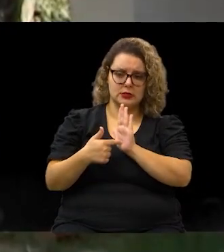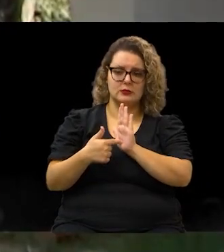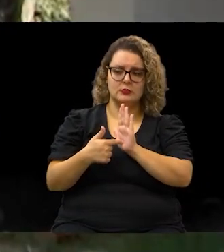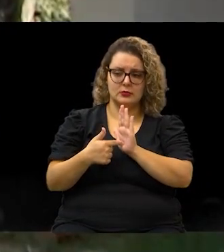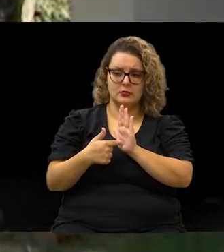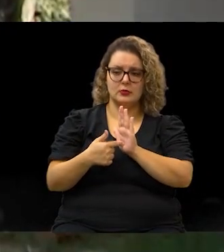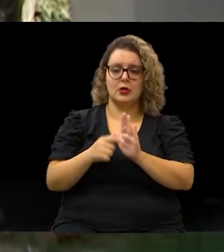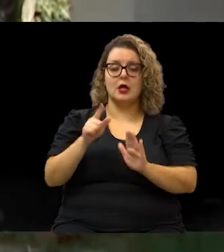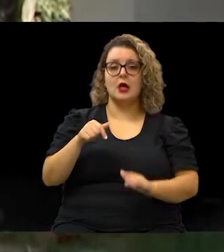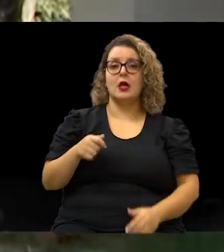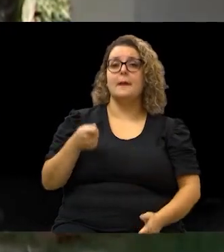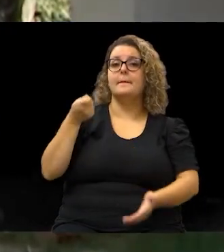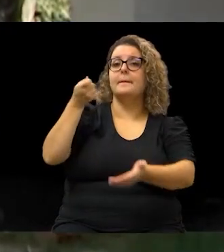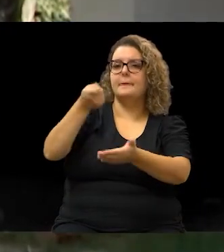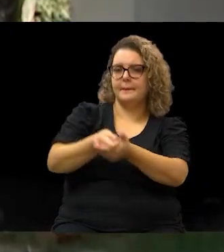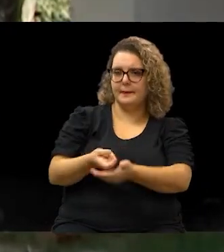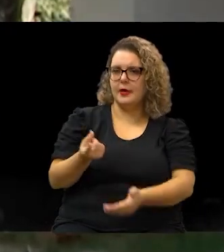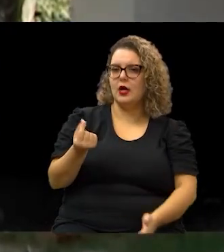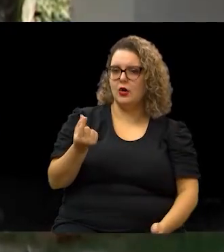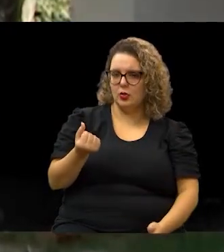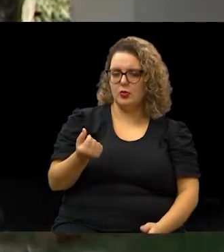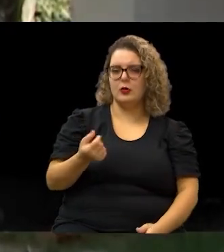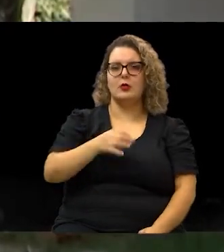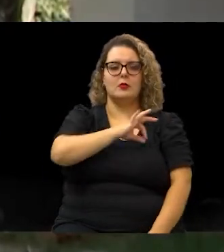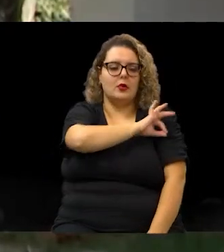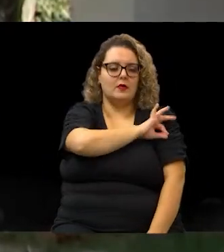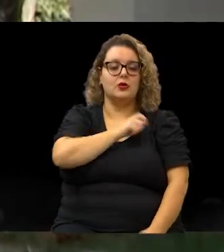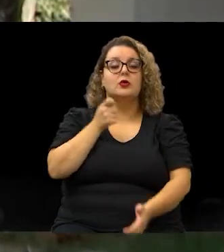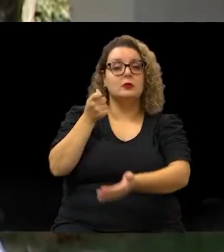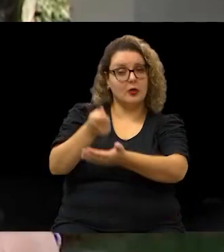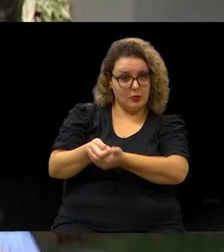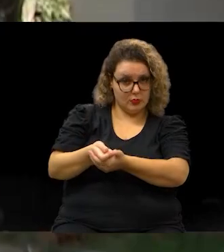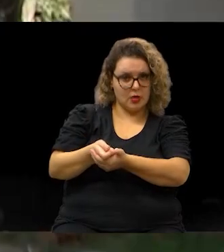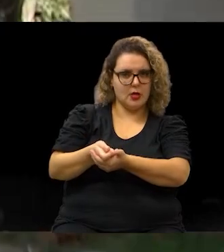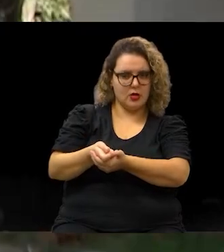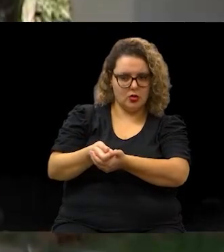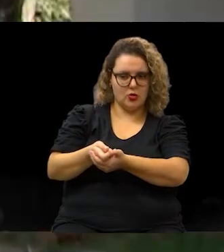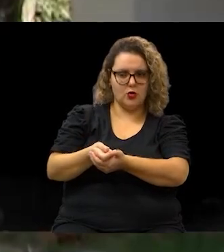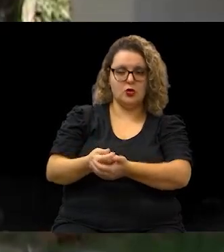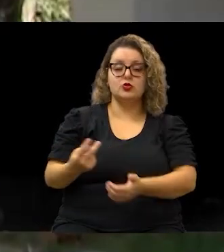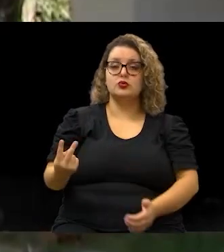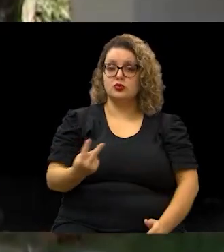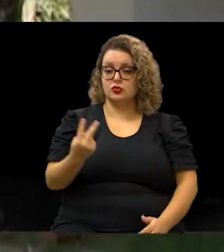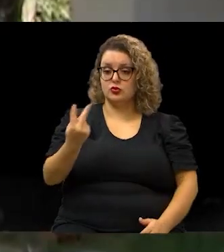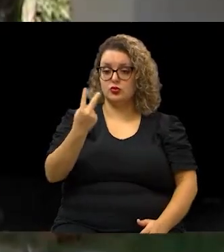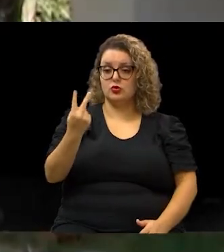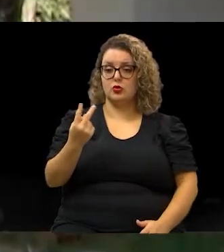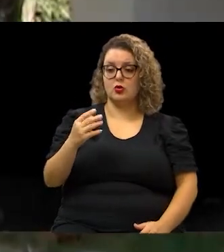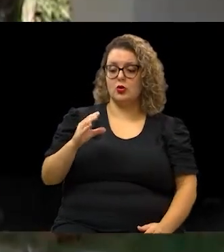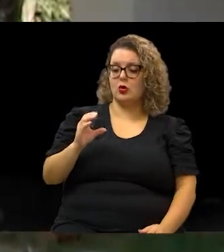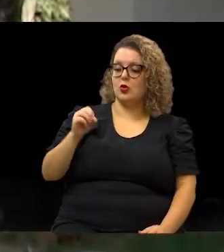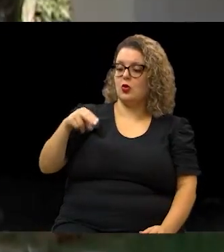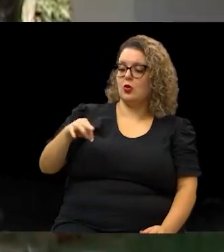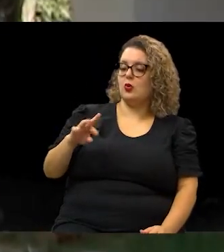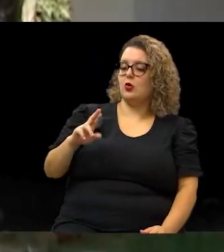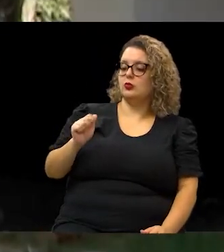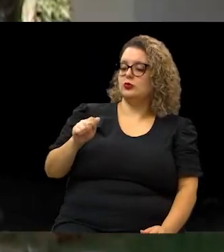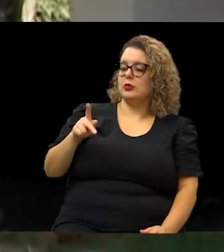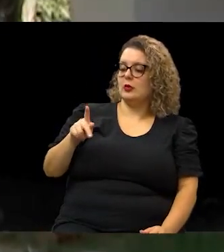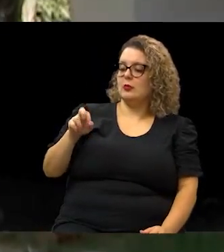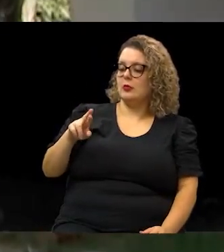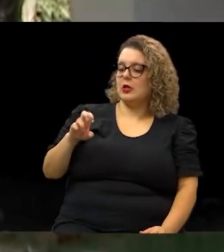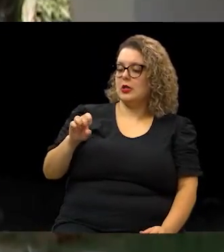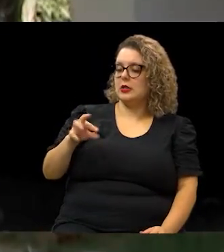será remunerada pela prefeitura através de um valor que a gente chama de contraprestação